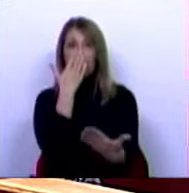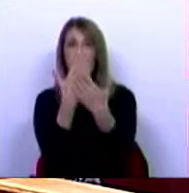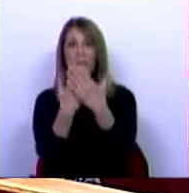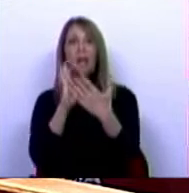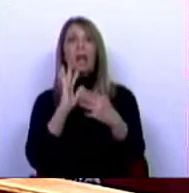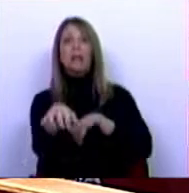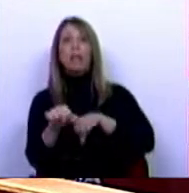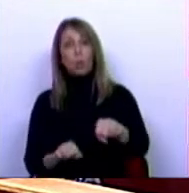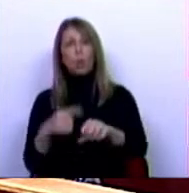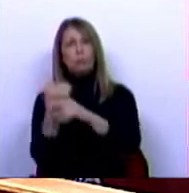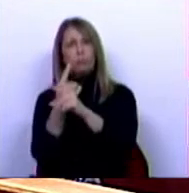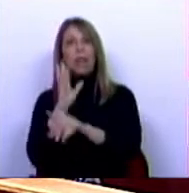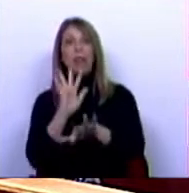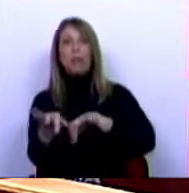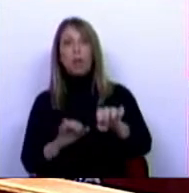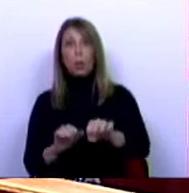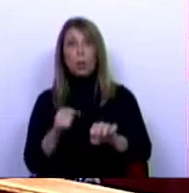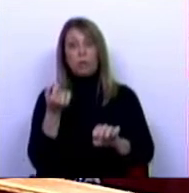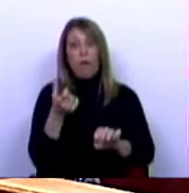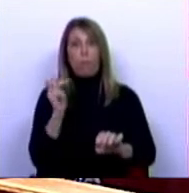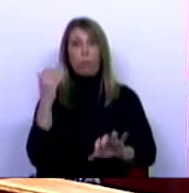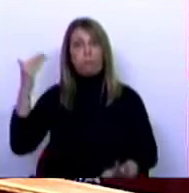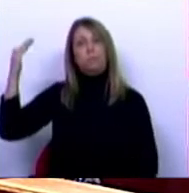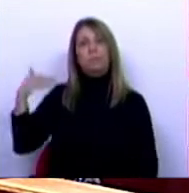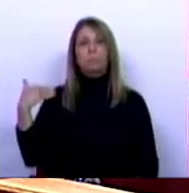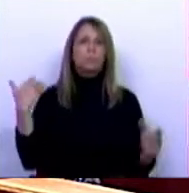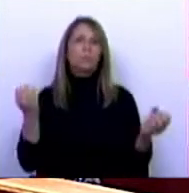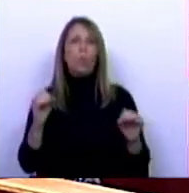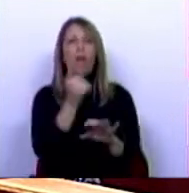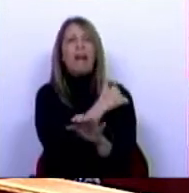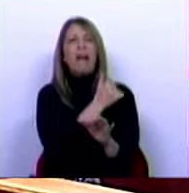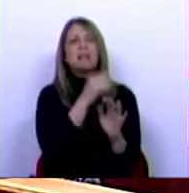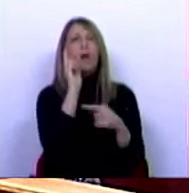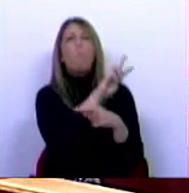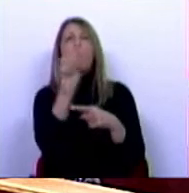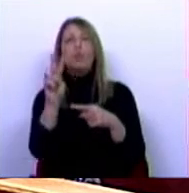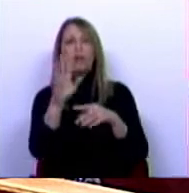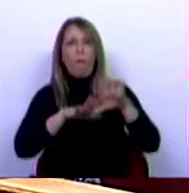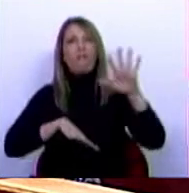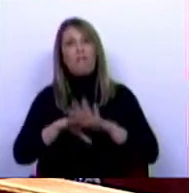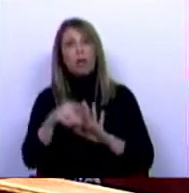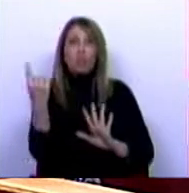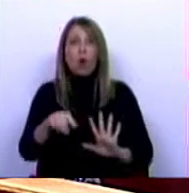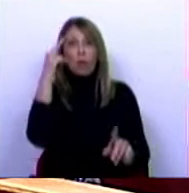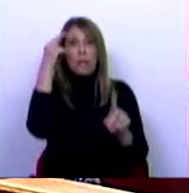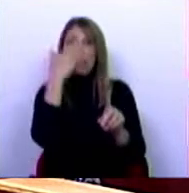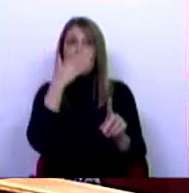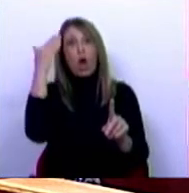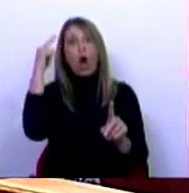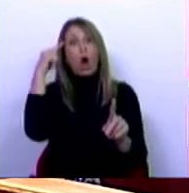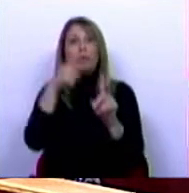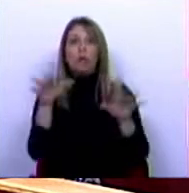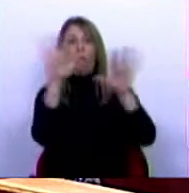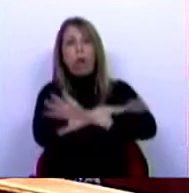ditaduras que ocorreram há poucas décadas, não se fazem casas-museus a menos que se queira branquear. Ora, será que o